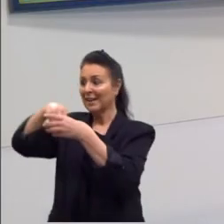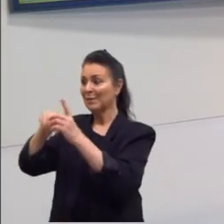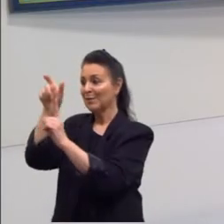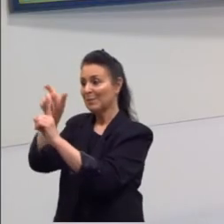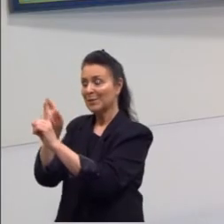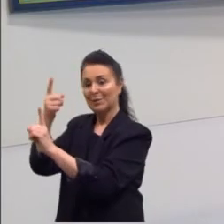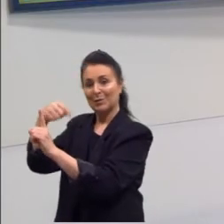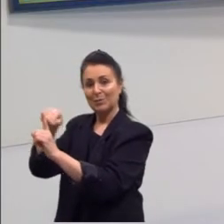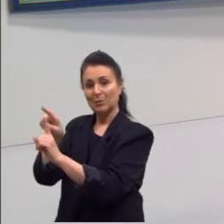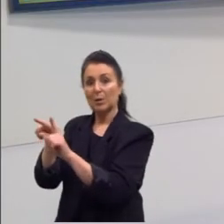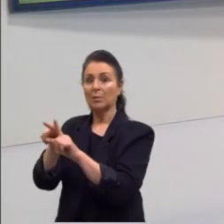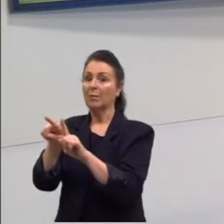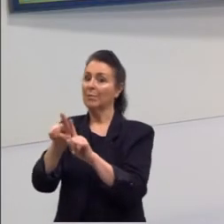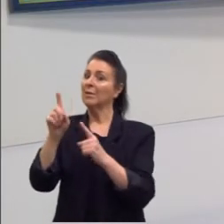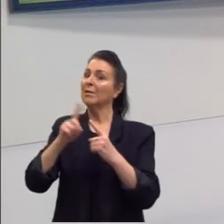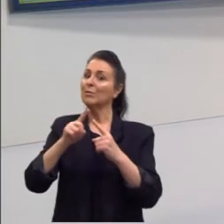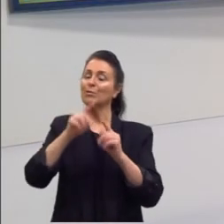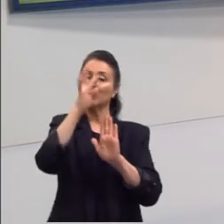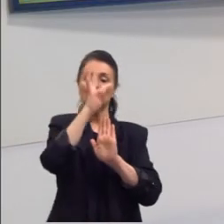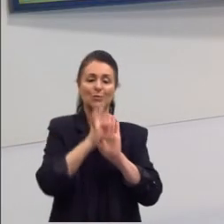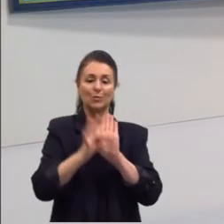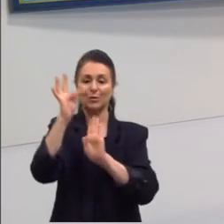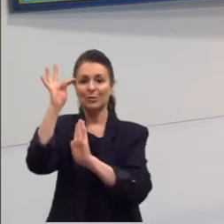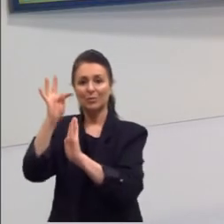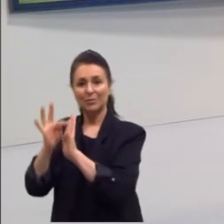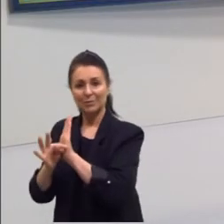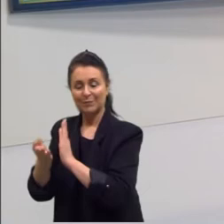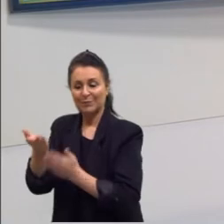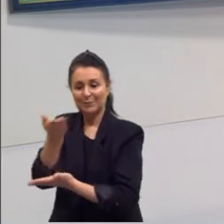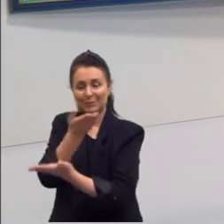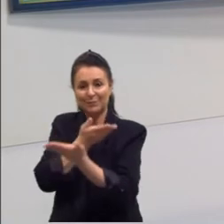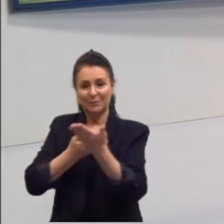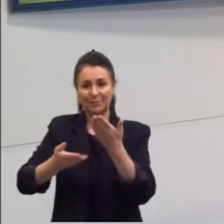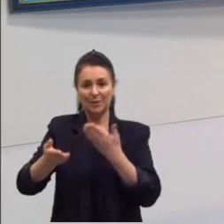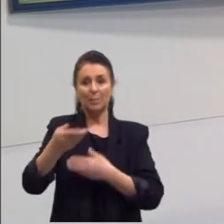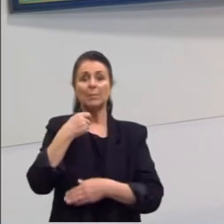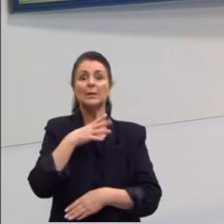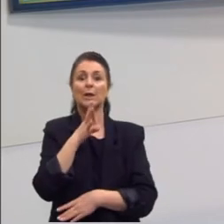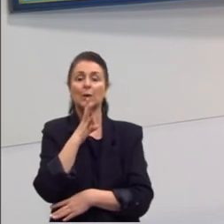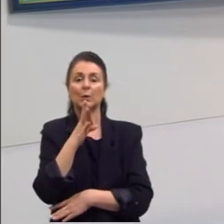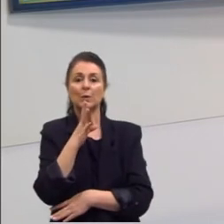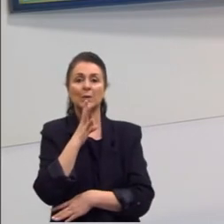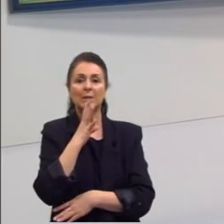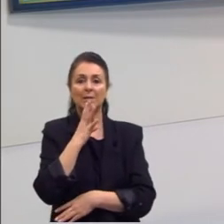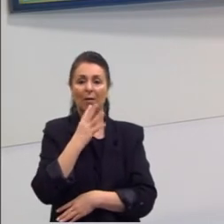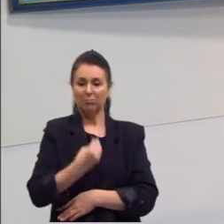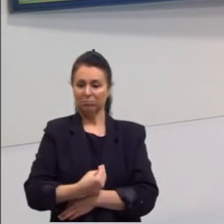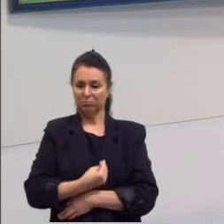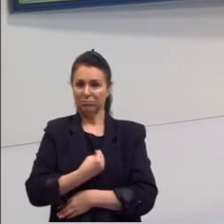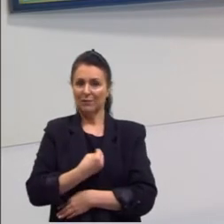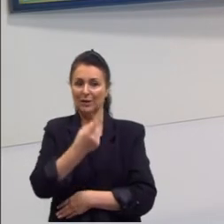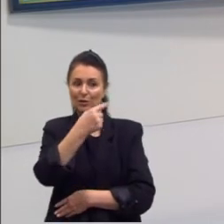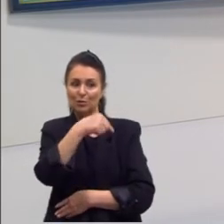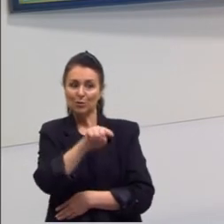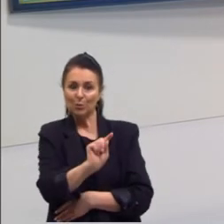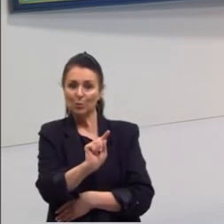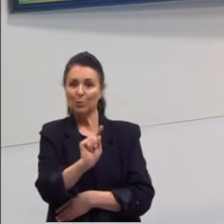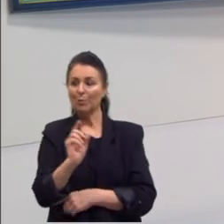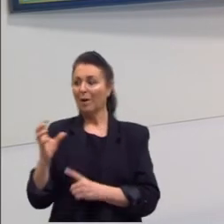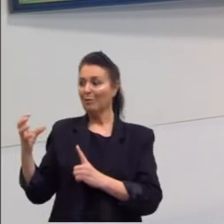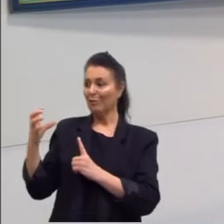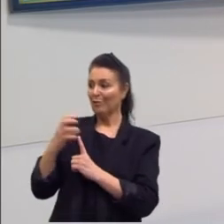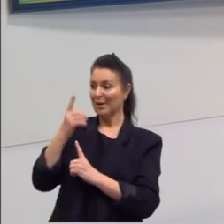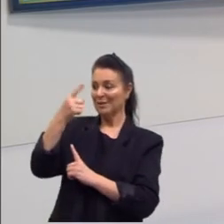intertextualidade, porque a gente precisa conhecer o universo de um personagem para entender como ele vai influenciar no universo